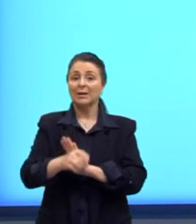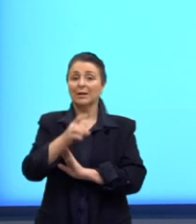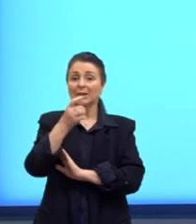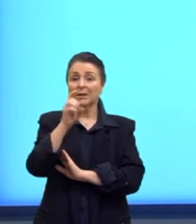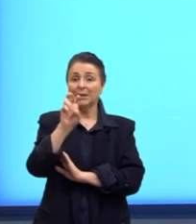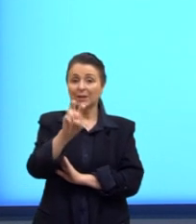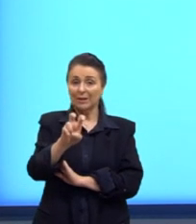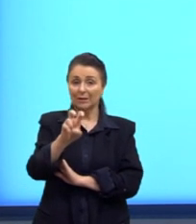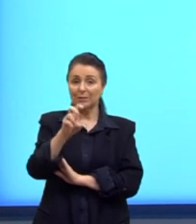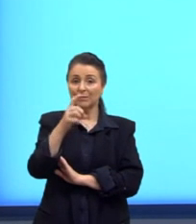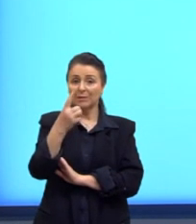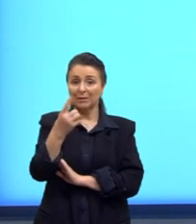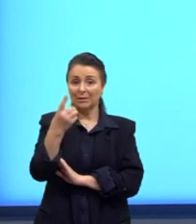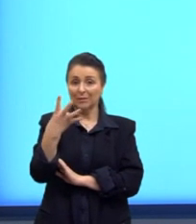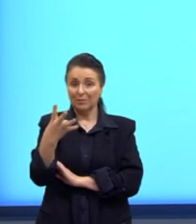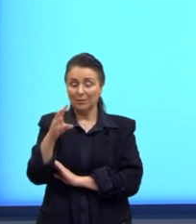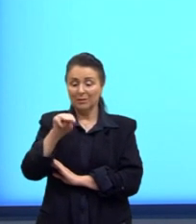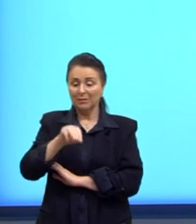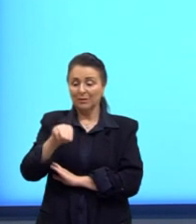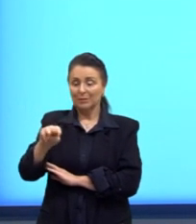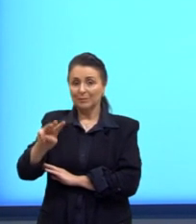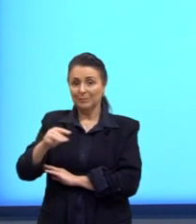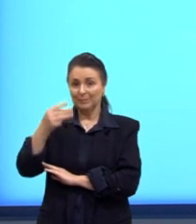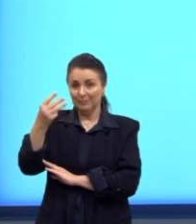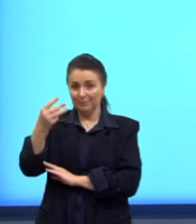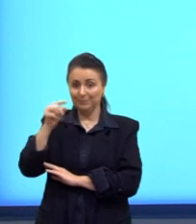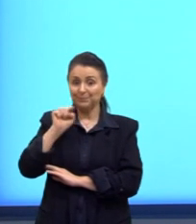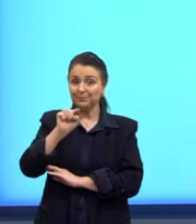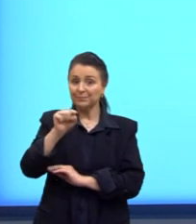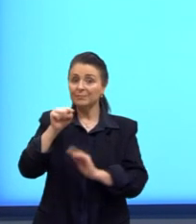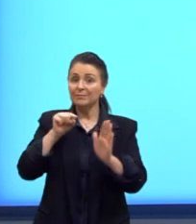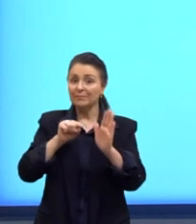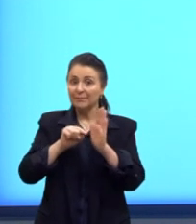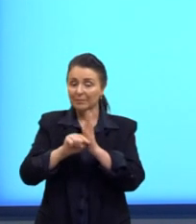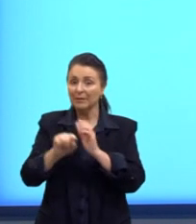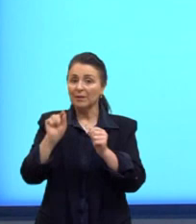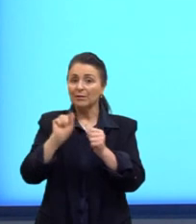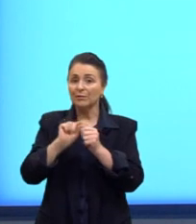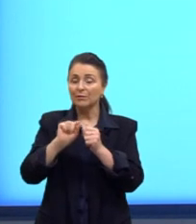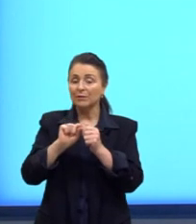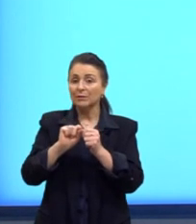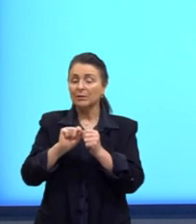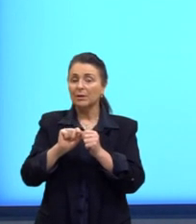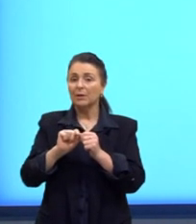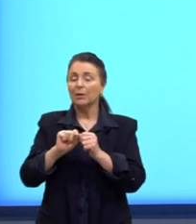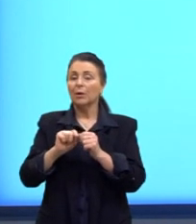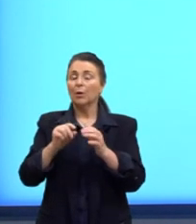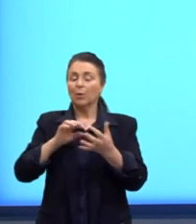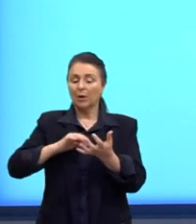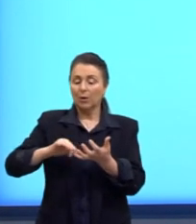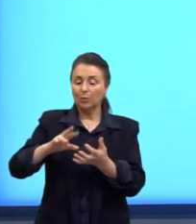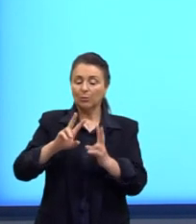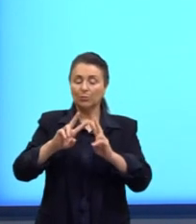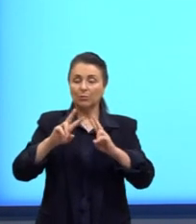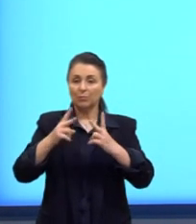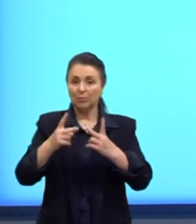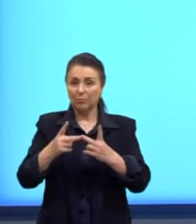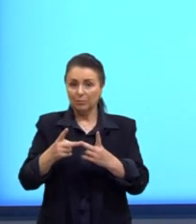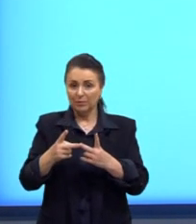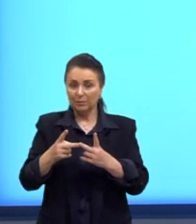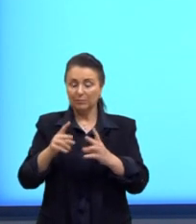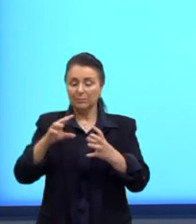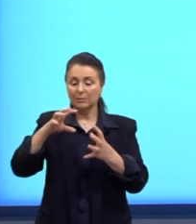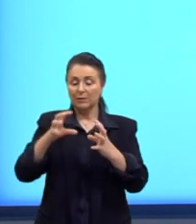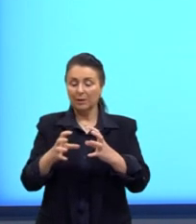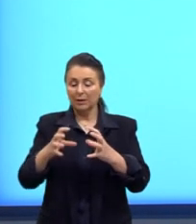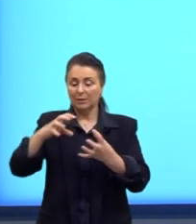514 milímetros cúbicos. Então, nessa questão aqui, nós trabalhamos um pouco a questão de cálculo de volume, tanto da